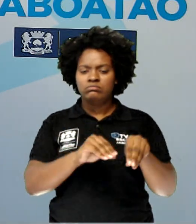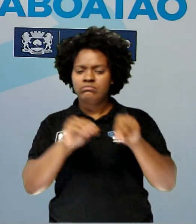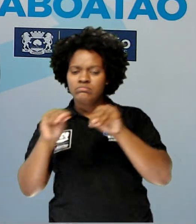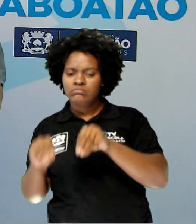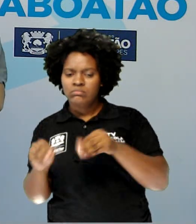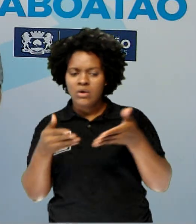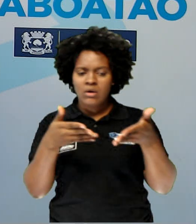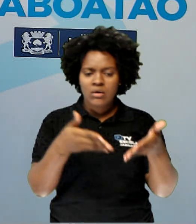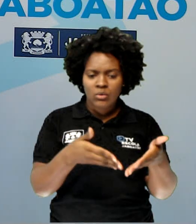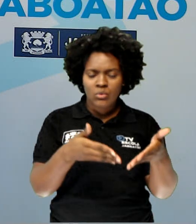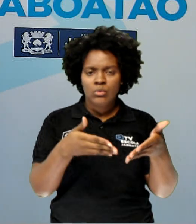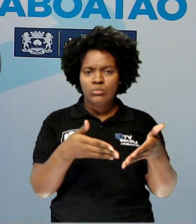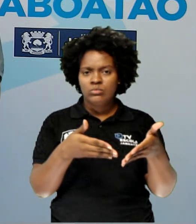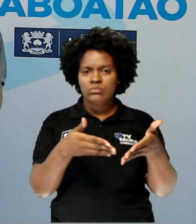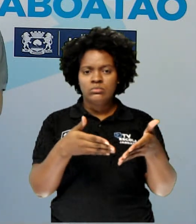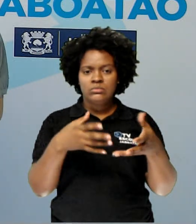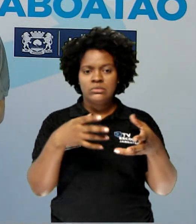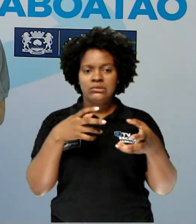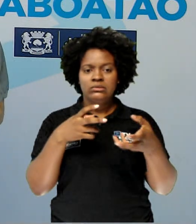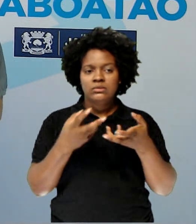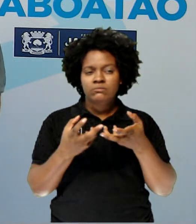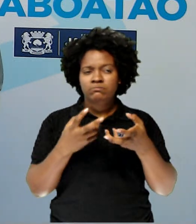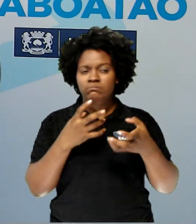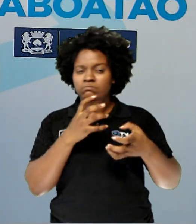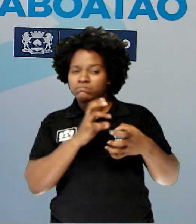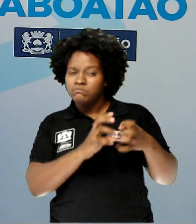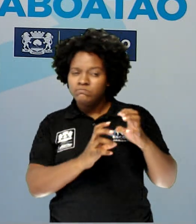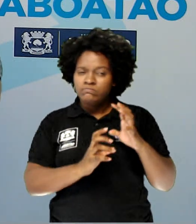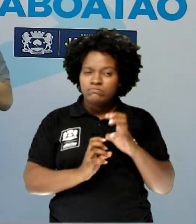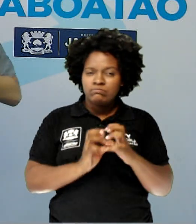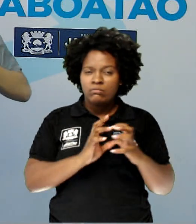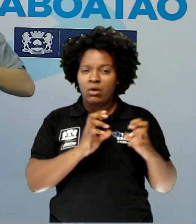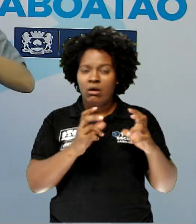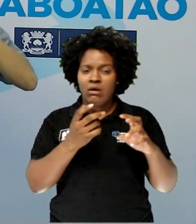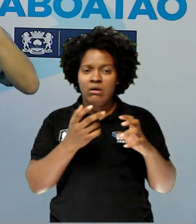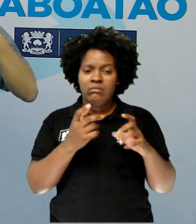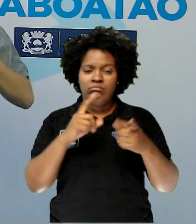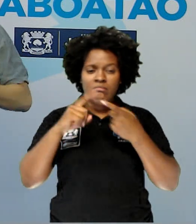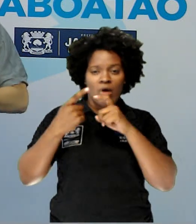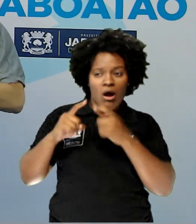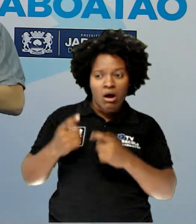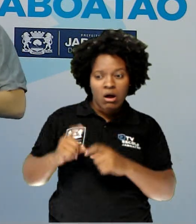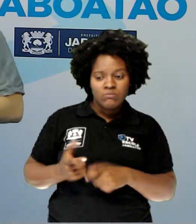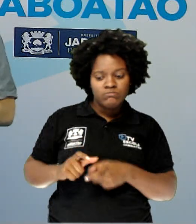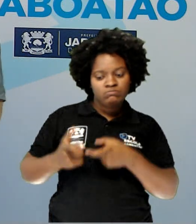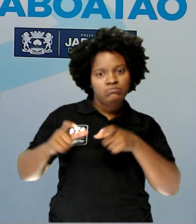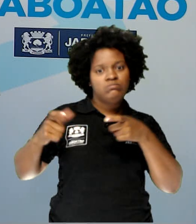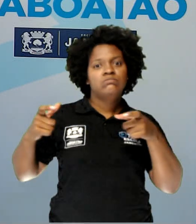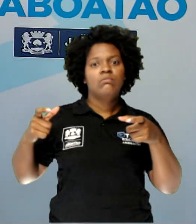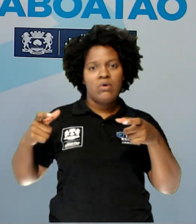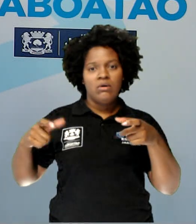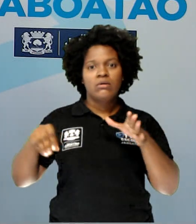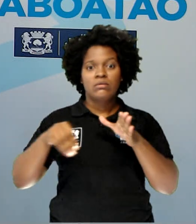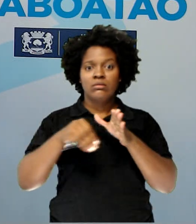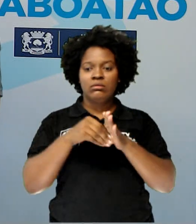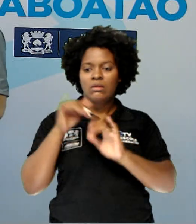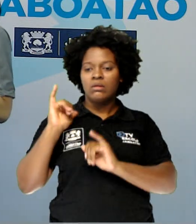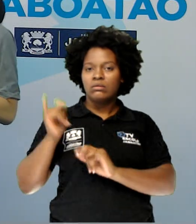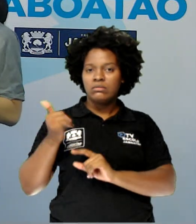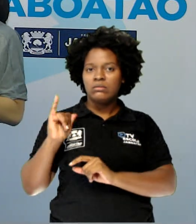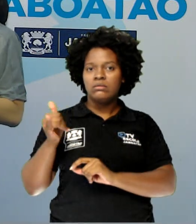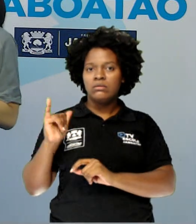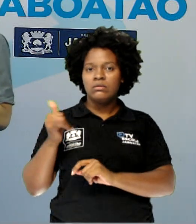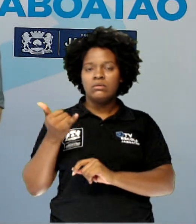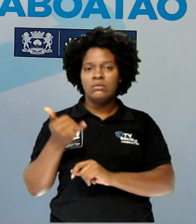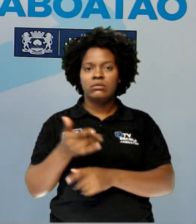enfocando essa tensão dentro da narrativa. O conflito vai ganhando força dentro dessa narrativa e os